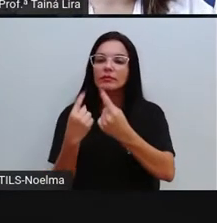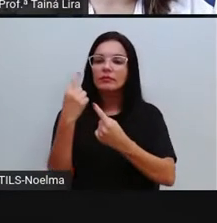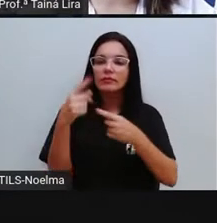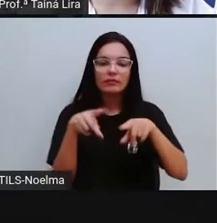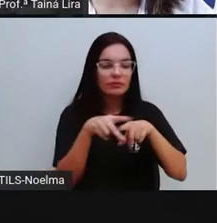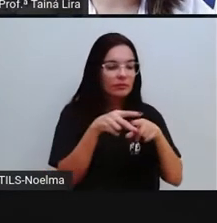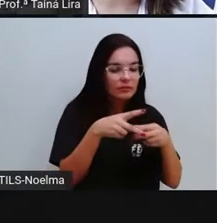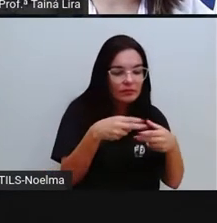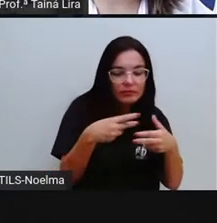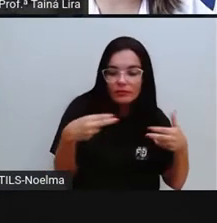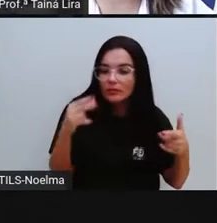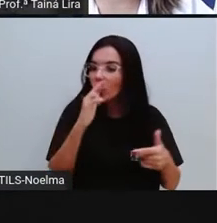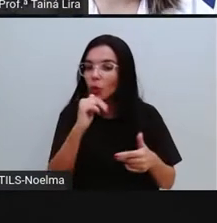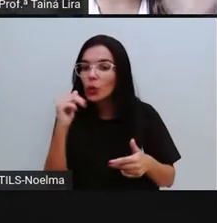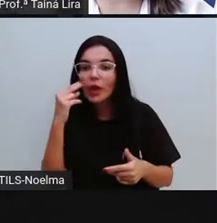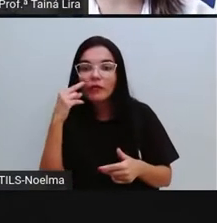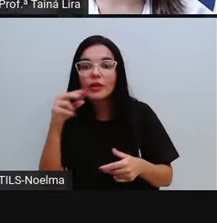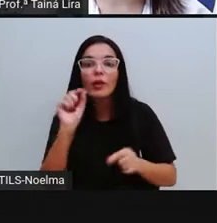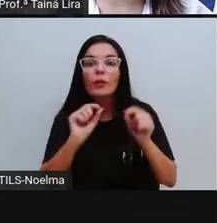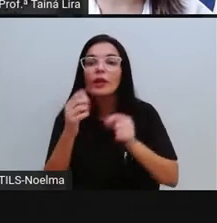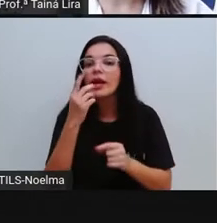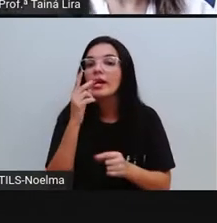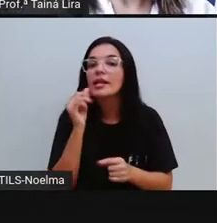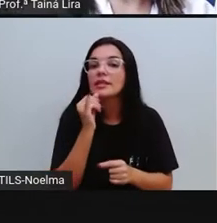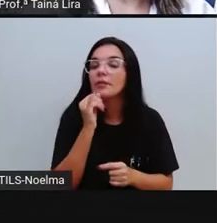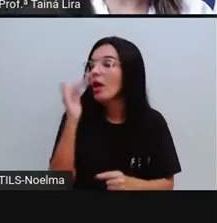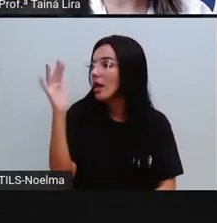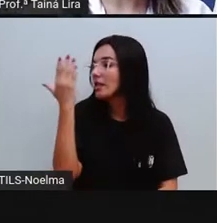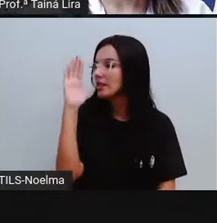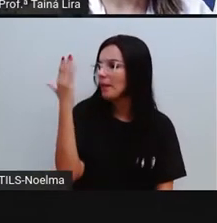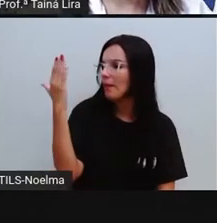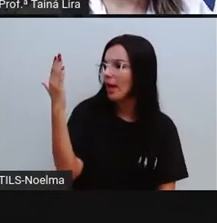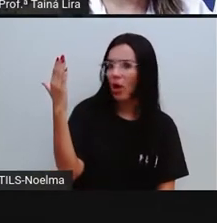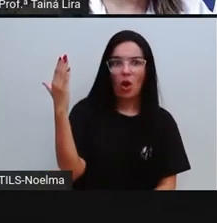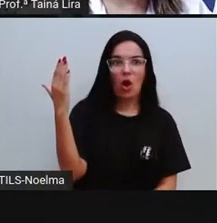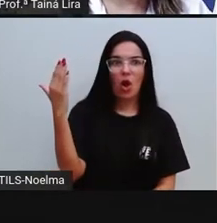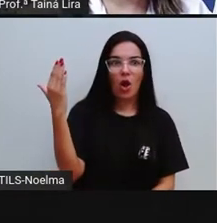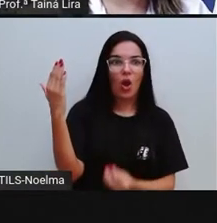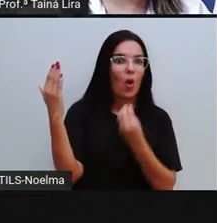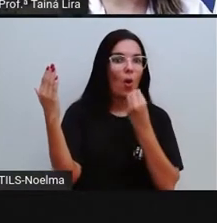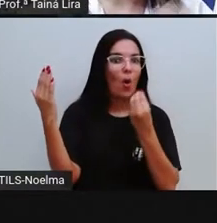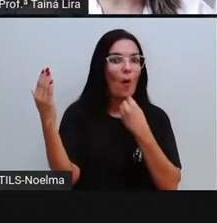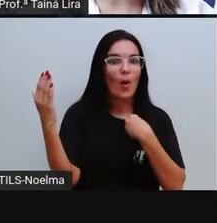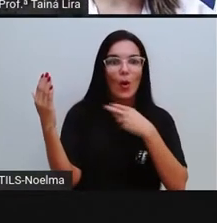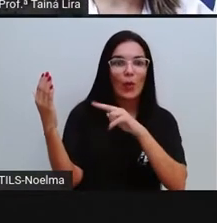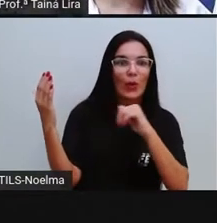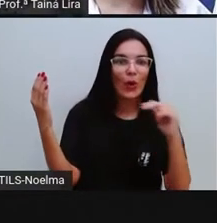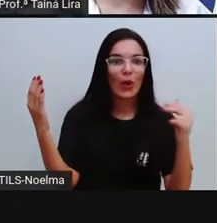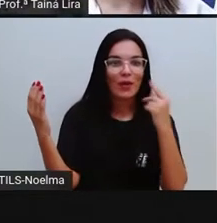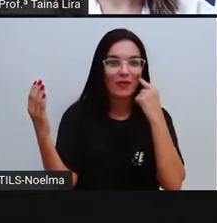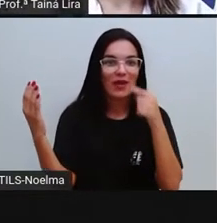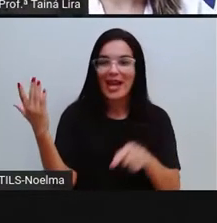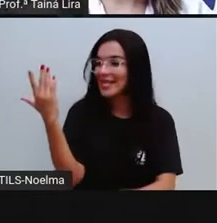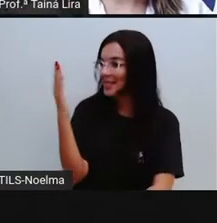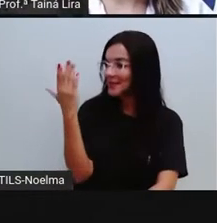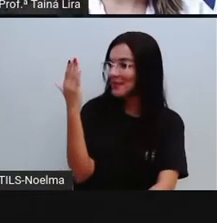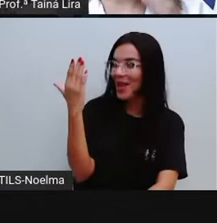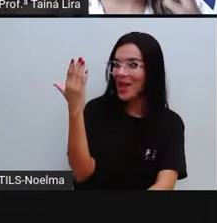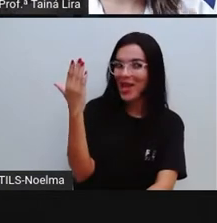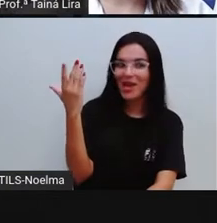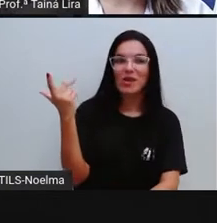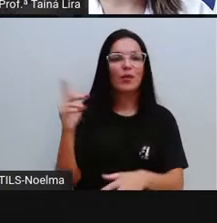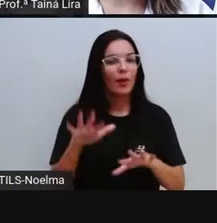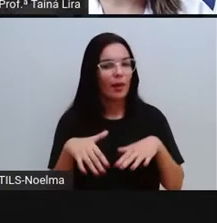que eles nunca tinham visto, como, por exemplo, espelhos. Então, durante 30 anos, os